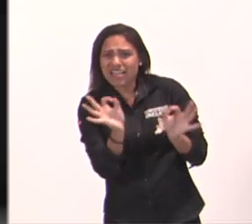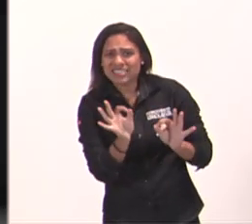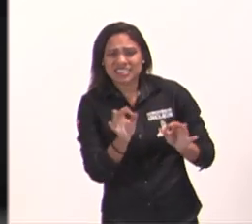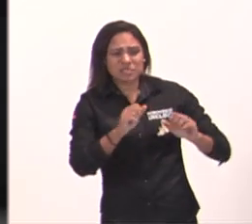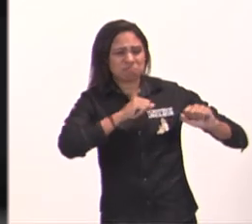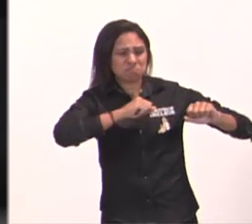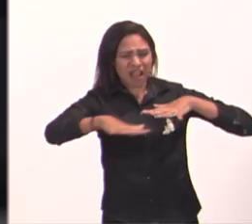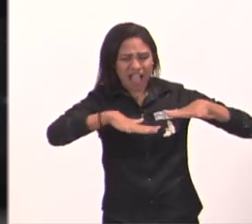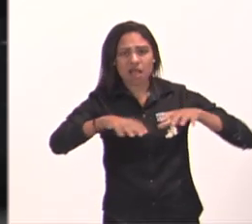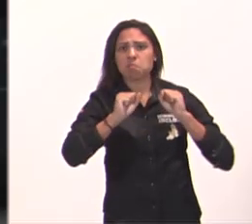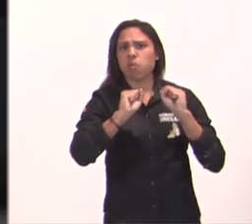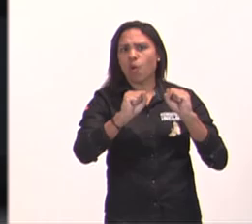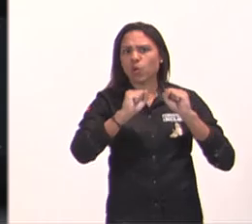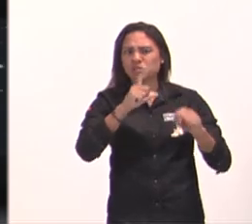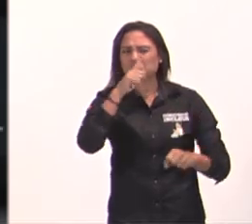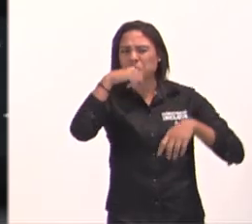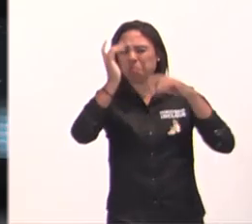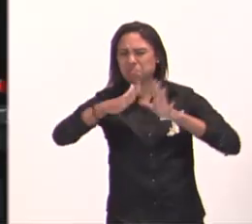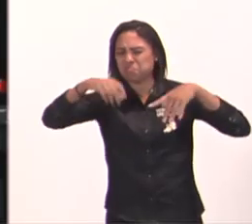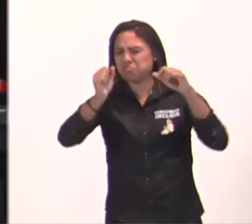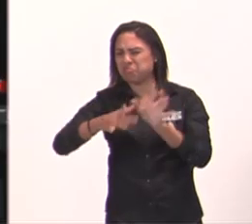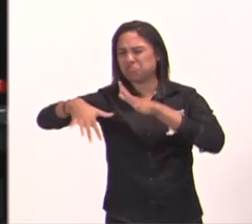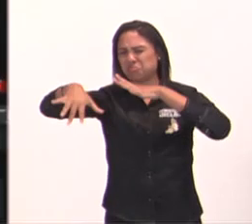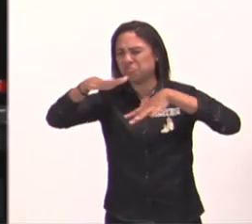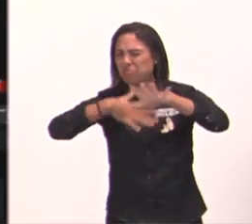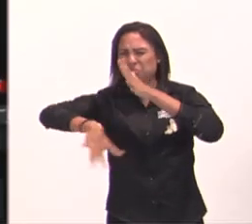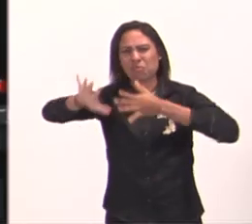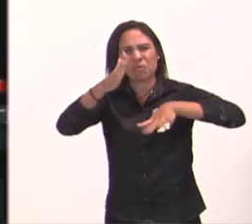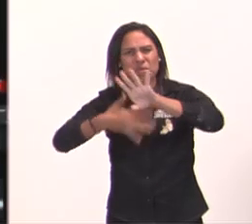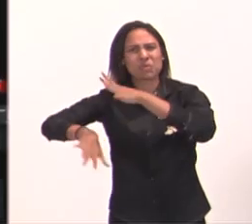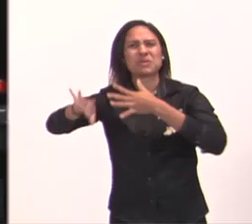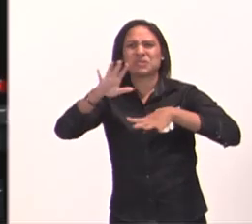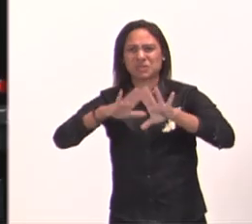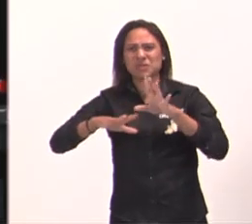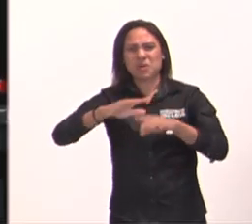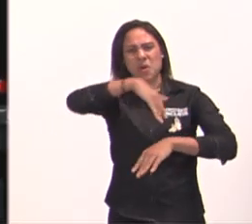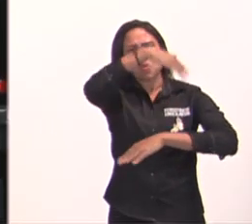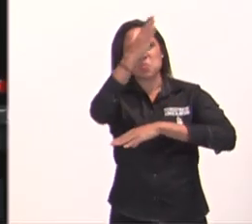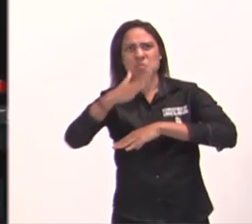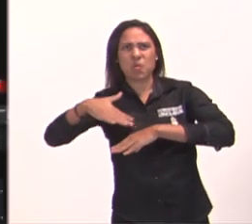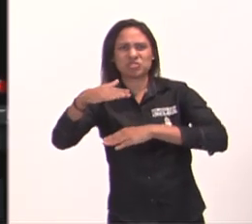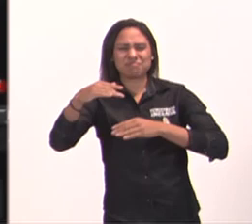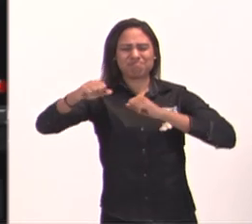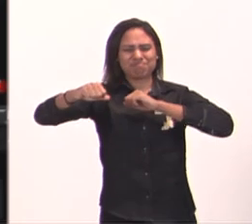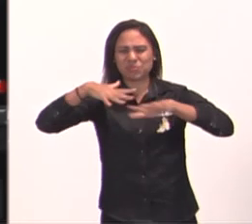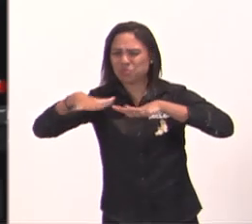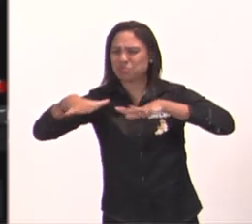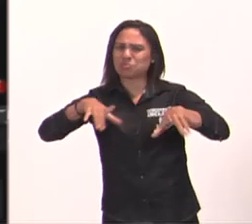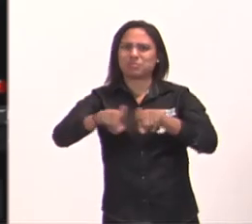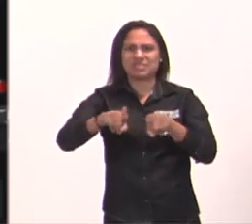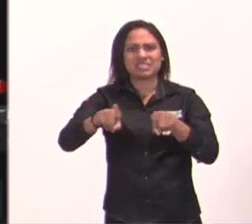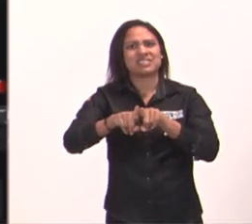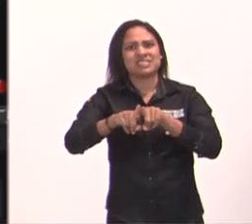mar, ainda que estrondem as suas águas turbulentas, e os montes sejam sacudidos pela